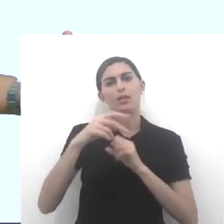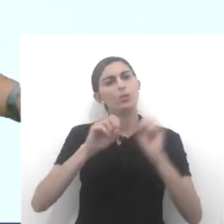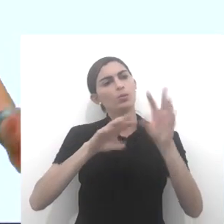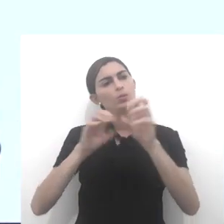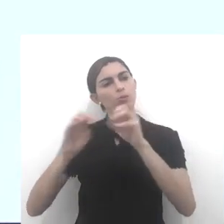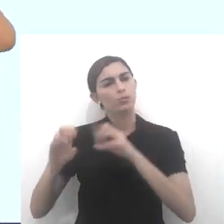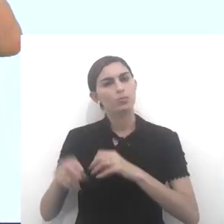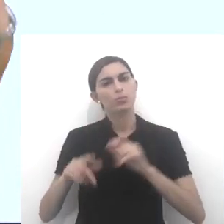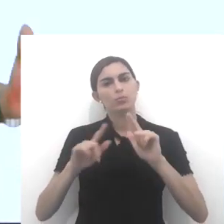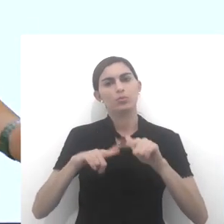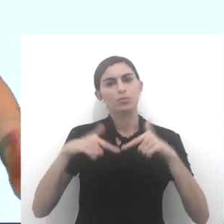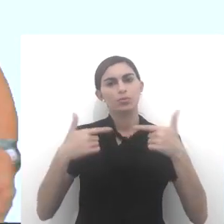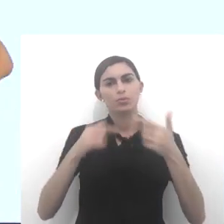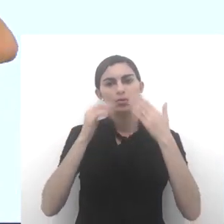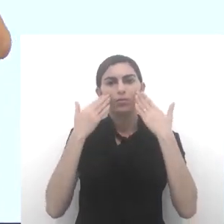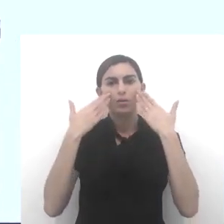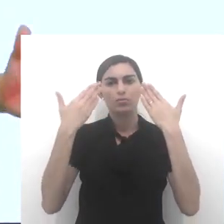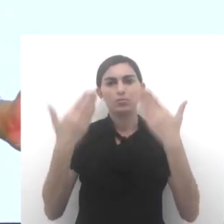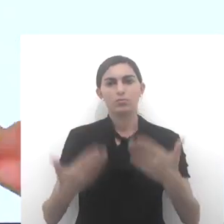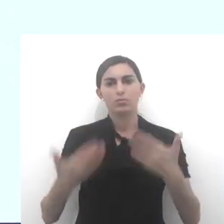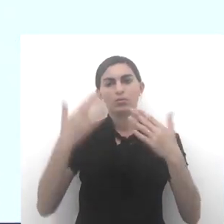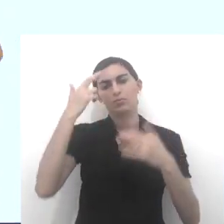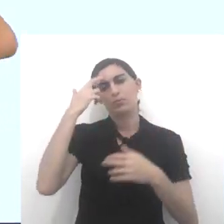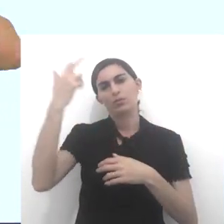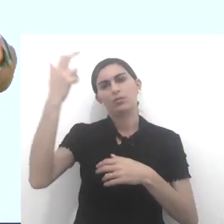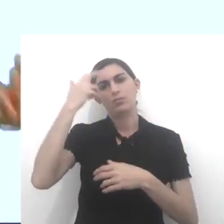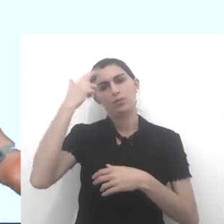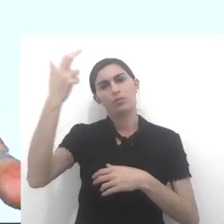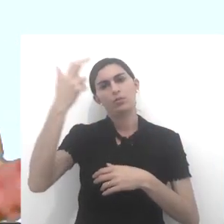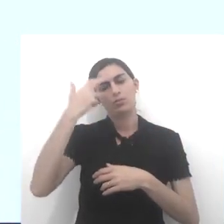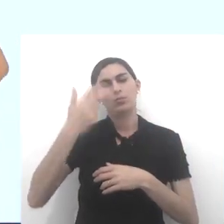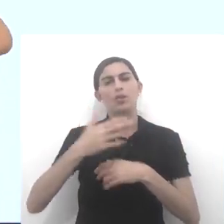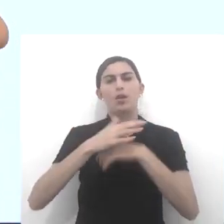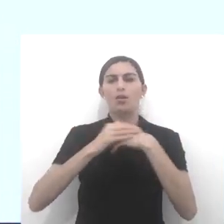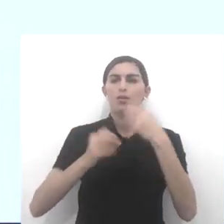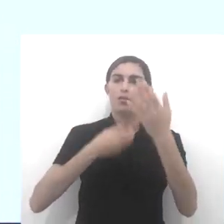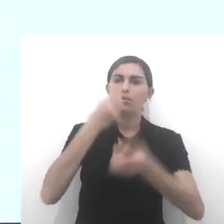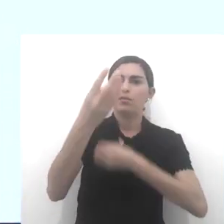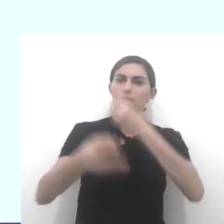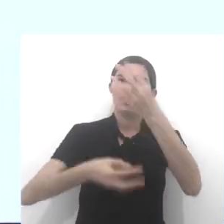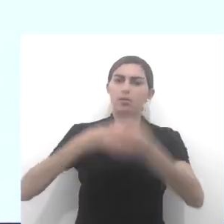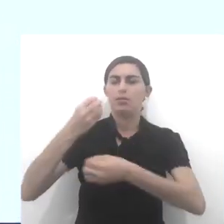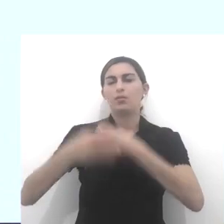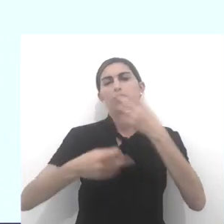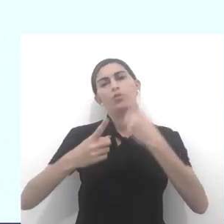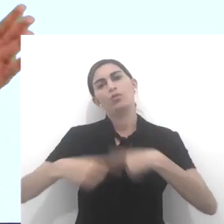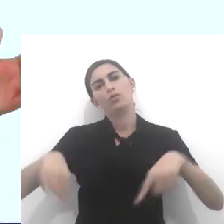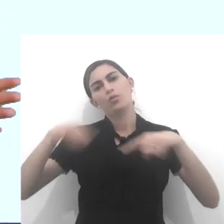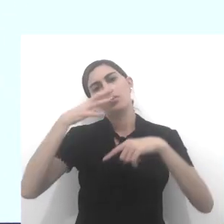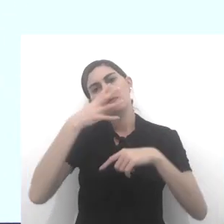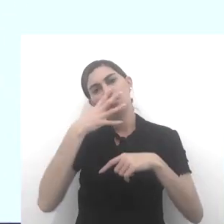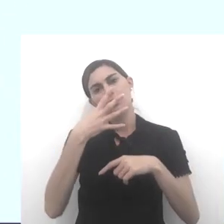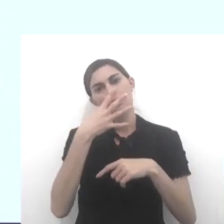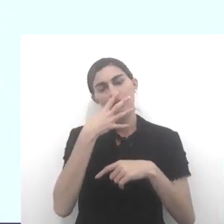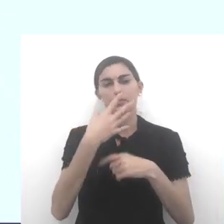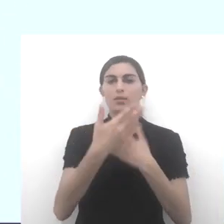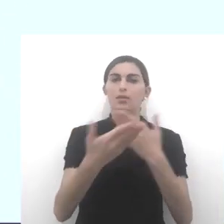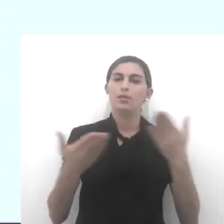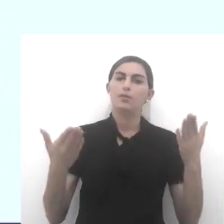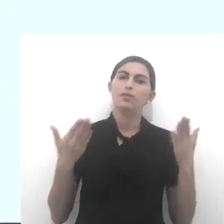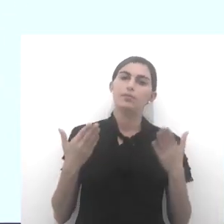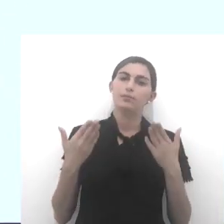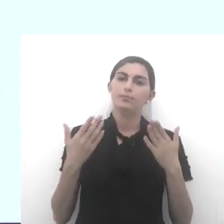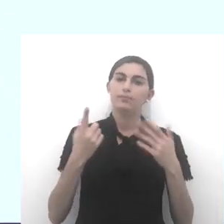dele. O zelo, o exemplo, a sabedoria, a caridade. Então, nós observamos